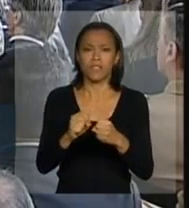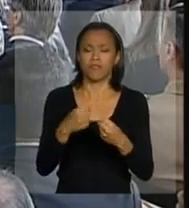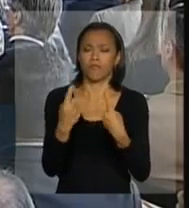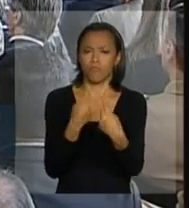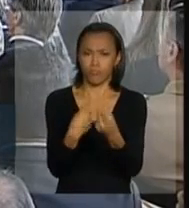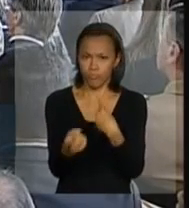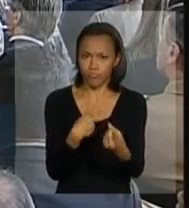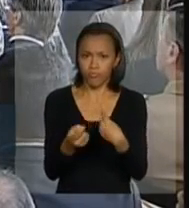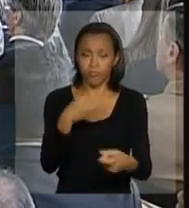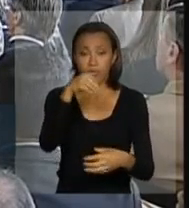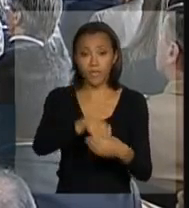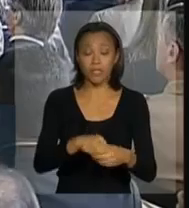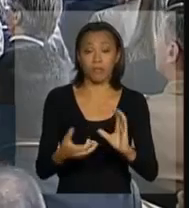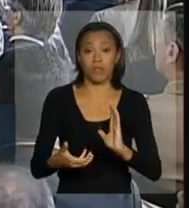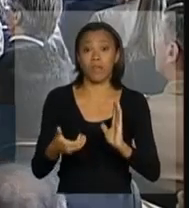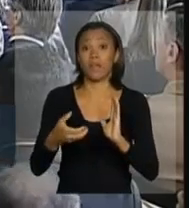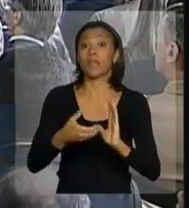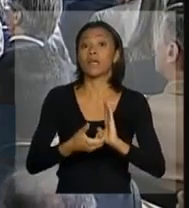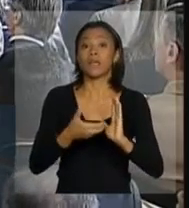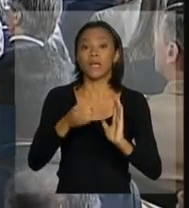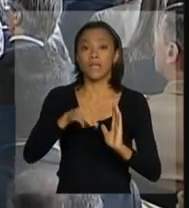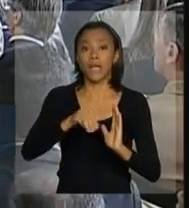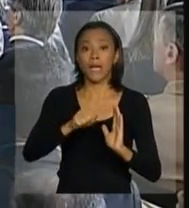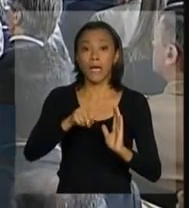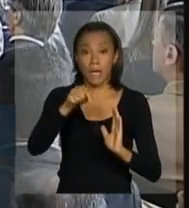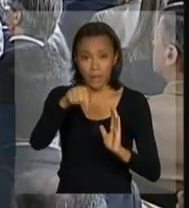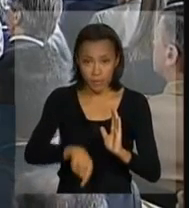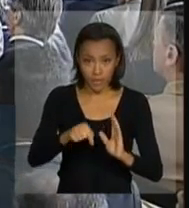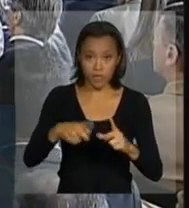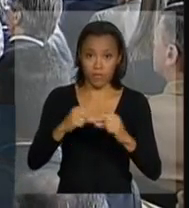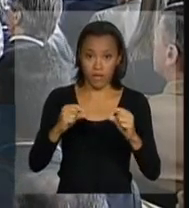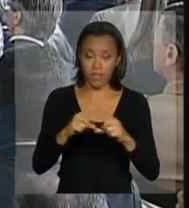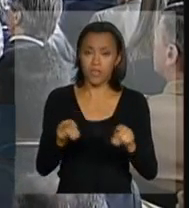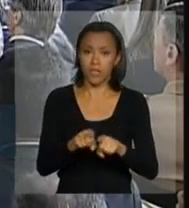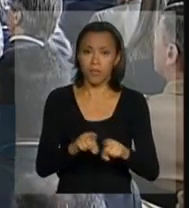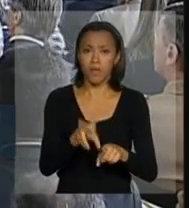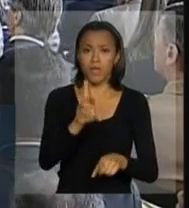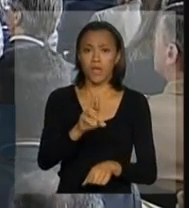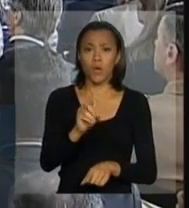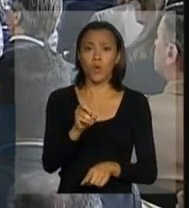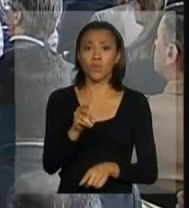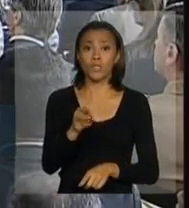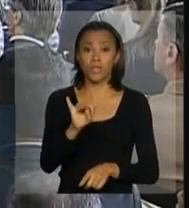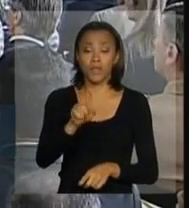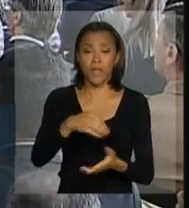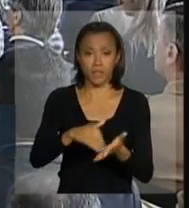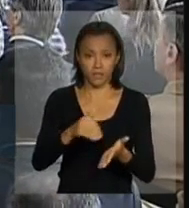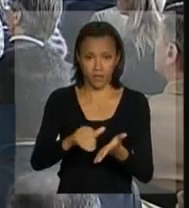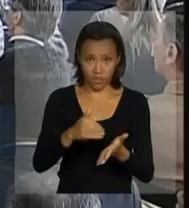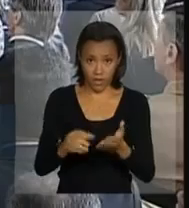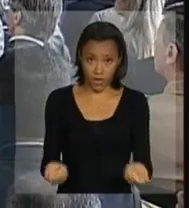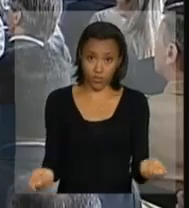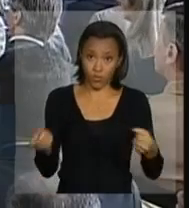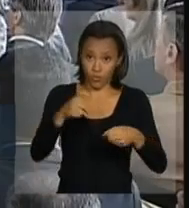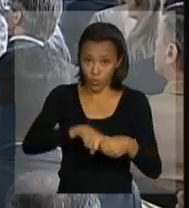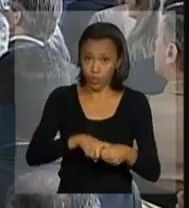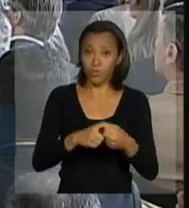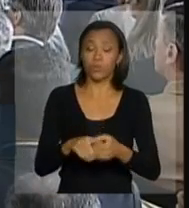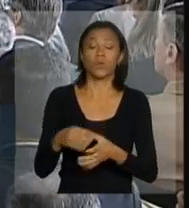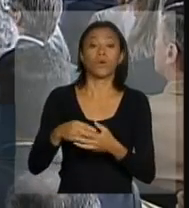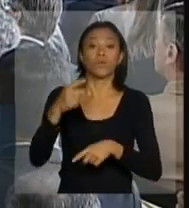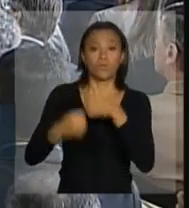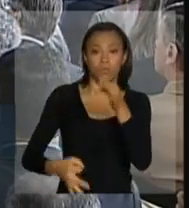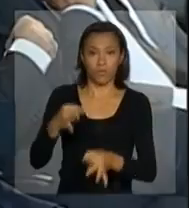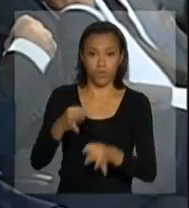Seguro, da Câmara Legislativa do Distrito Federal. Também de Rodrigo Faria, é secretário executivo adjunto do Ministério da Justiça.